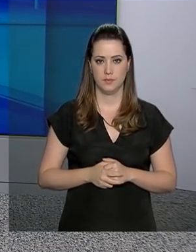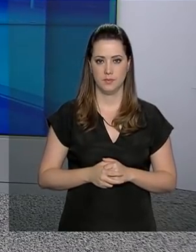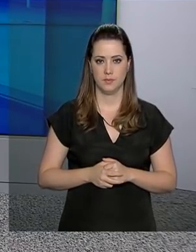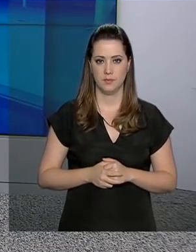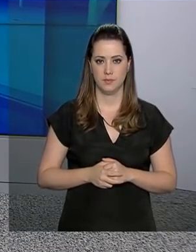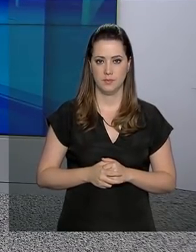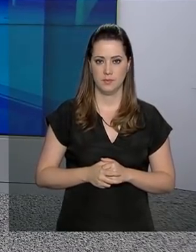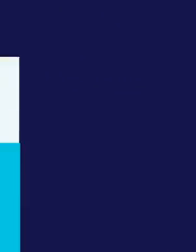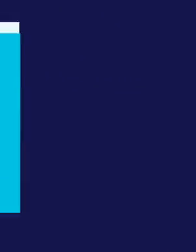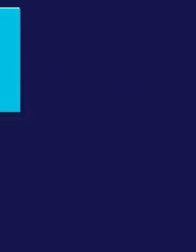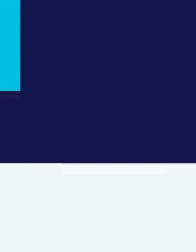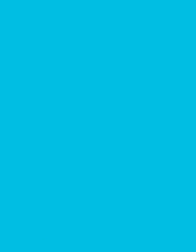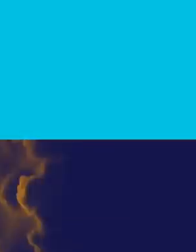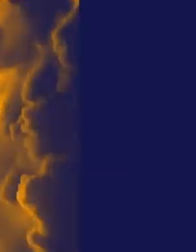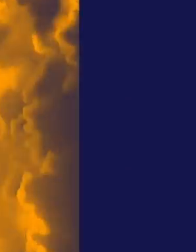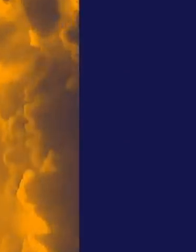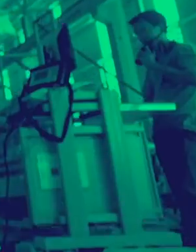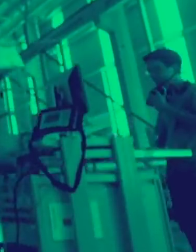federal.